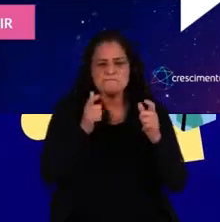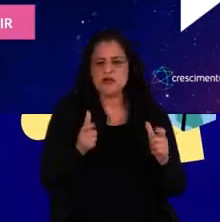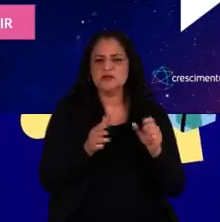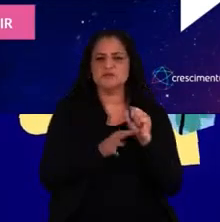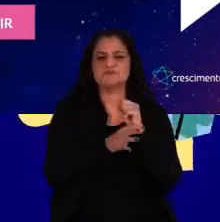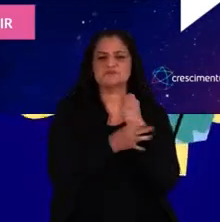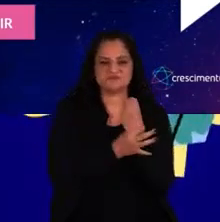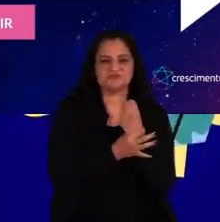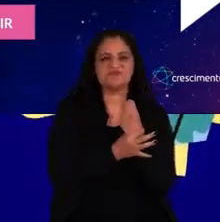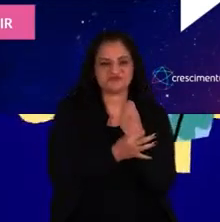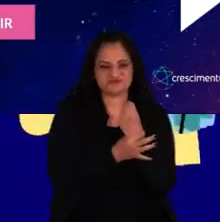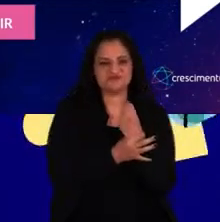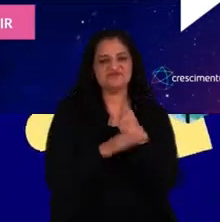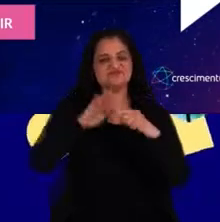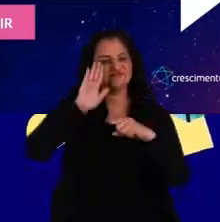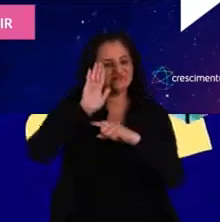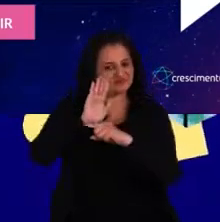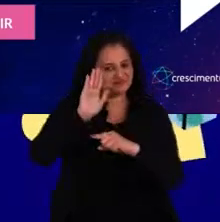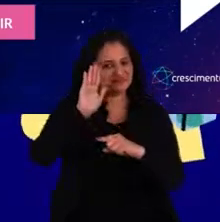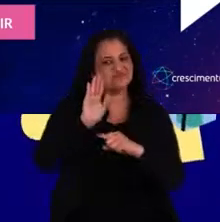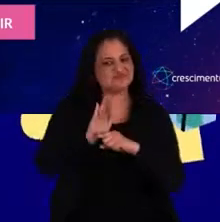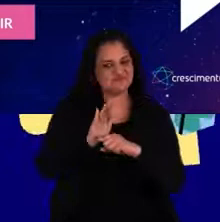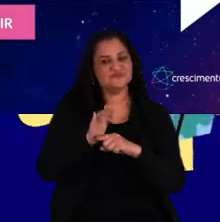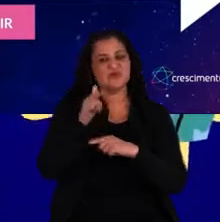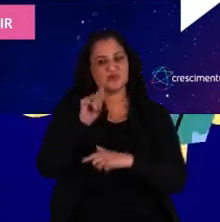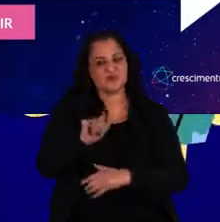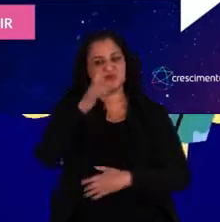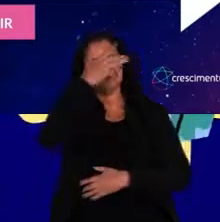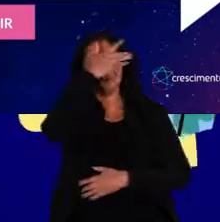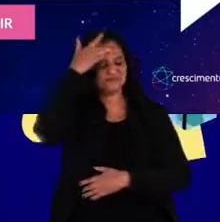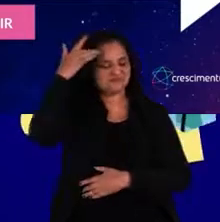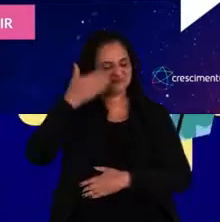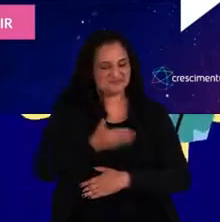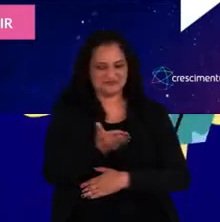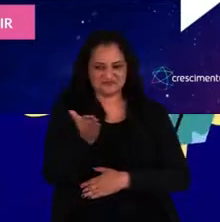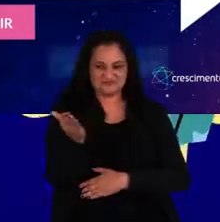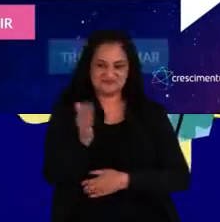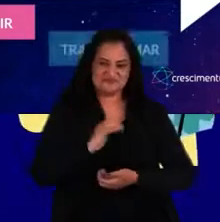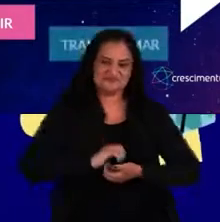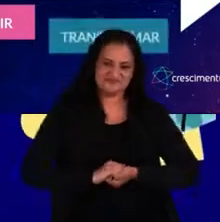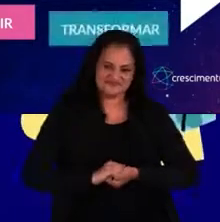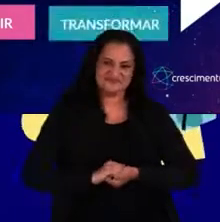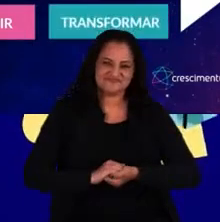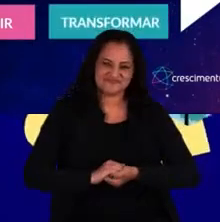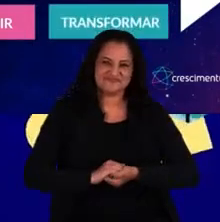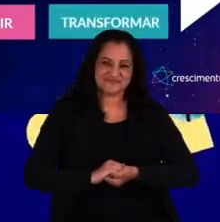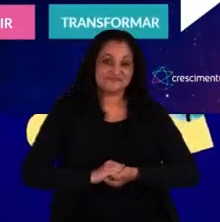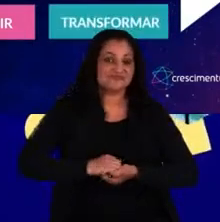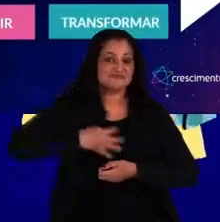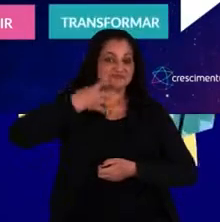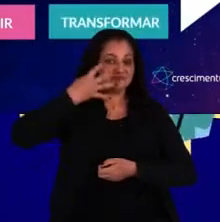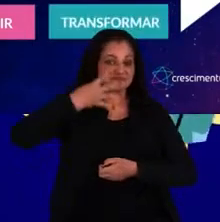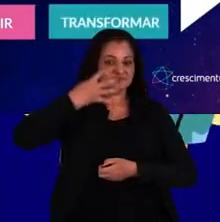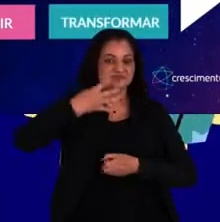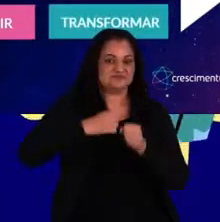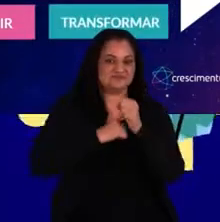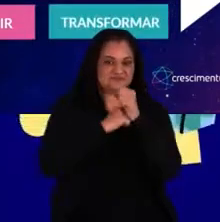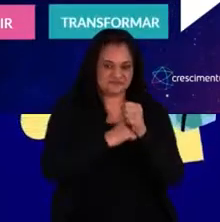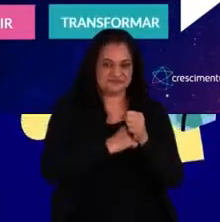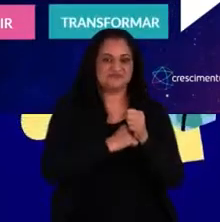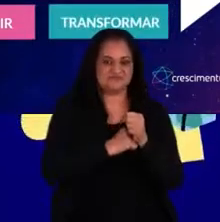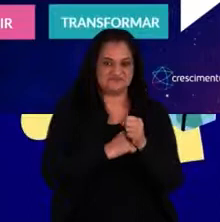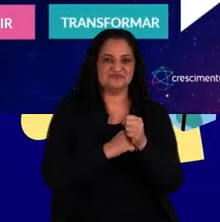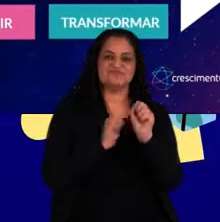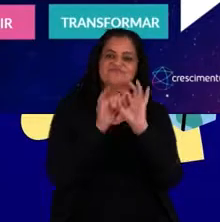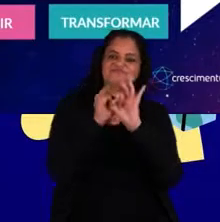segurança também para poder contribuir com os demais que estão à minha volta. E isso nos leva ao quarto pilar